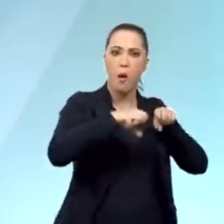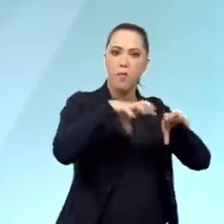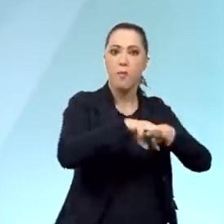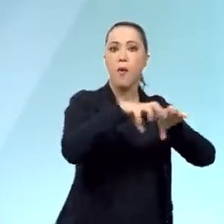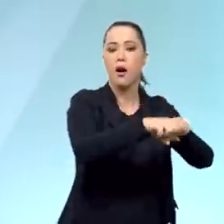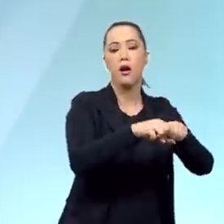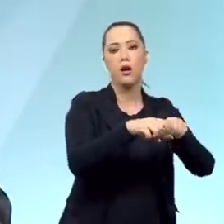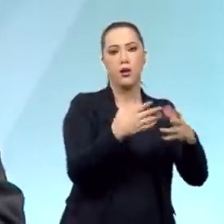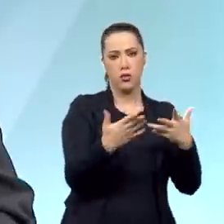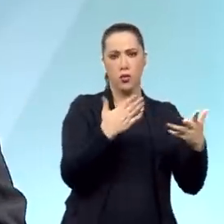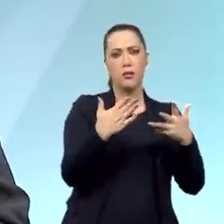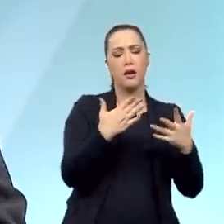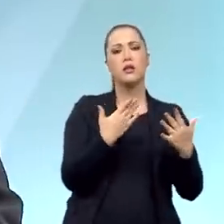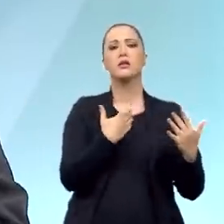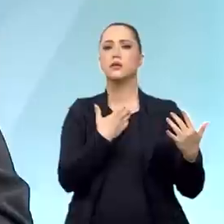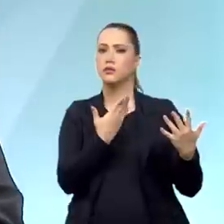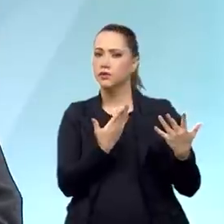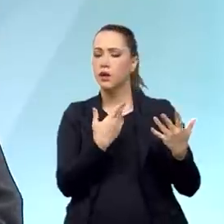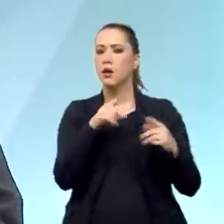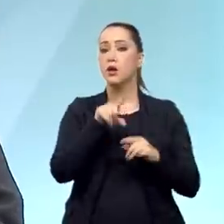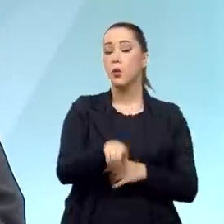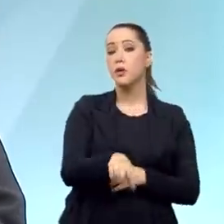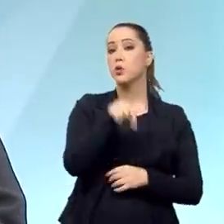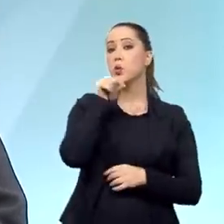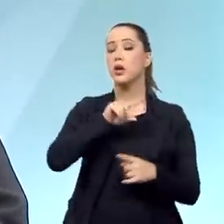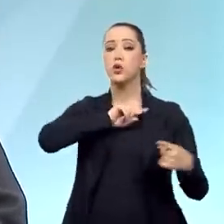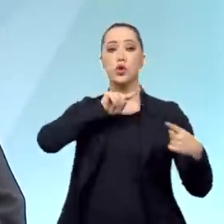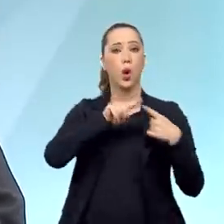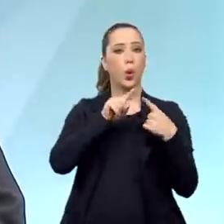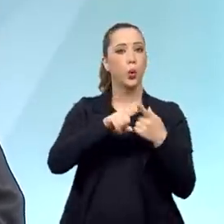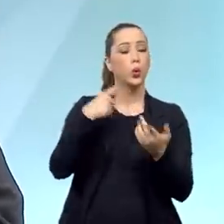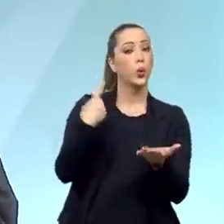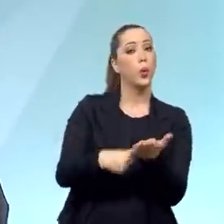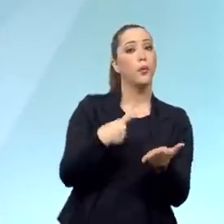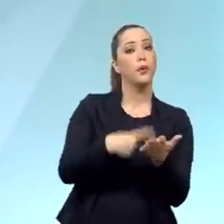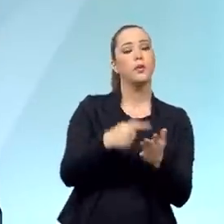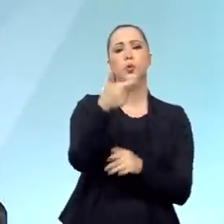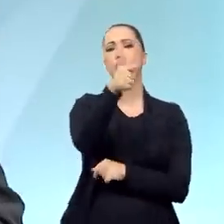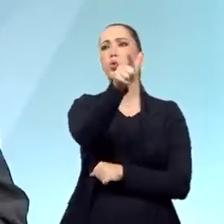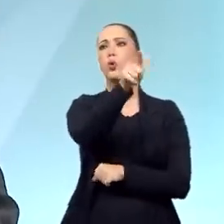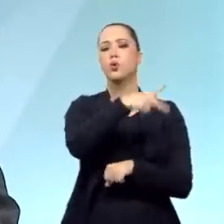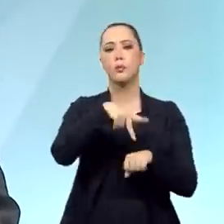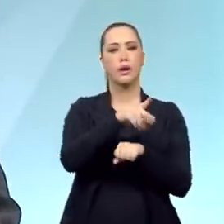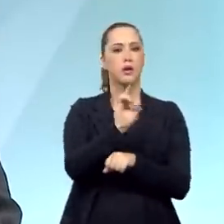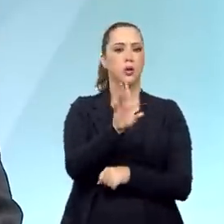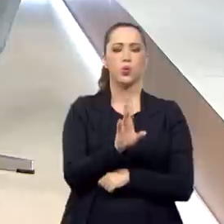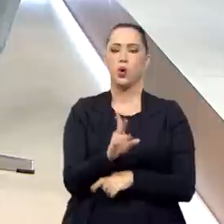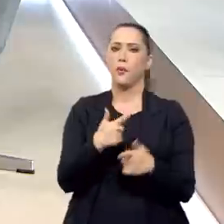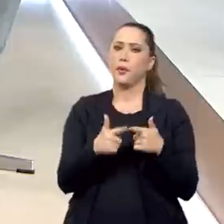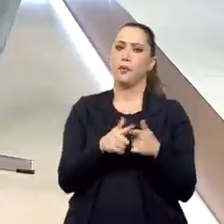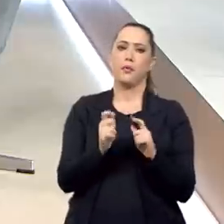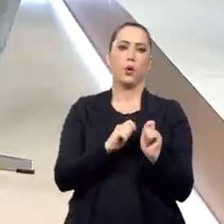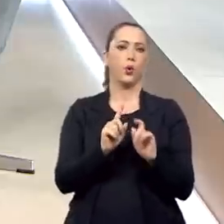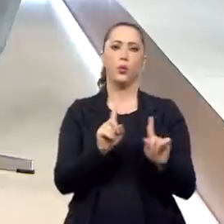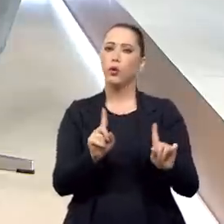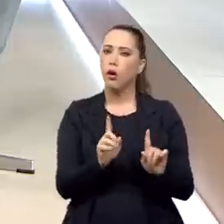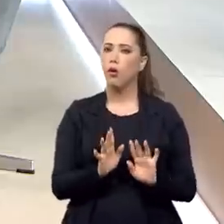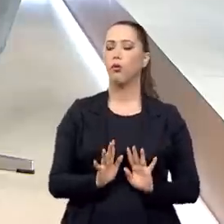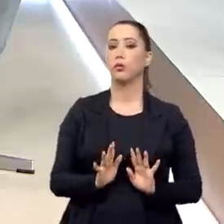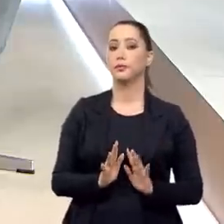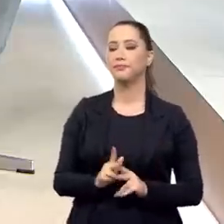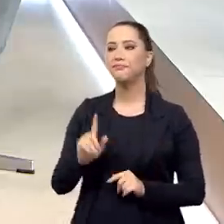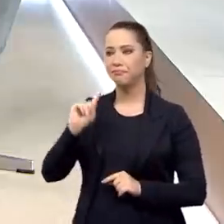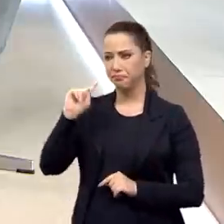Então, na verdade, era por decisão de acordos internacionais e não só pela questão econômica. Logo depois